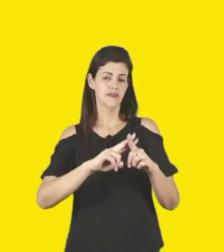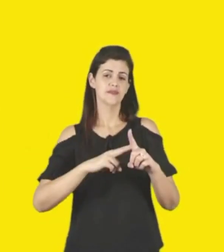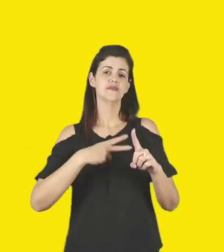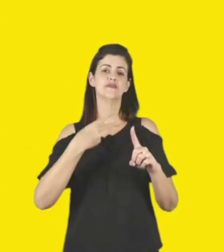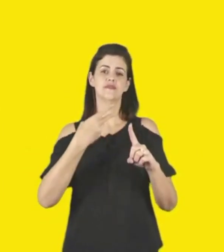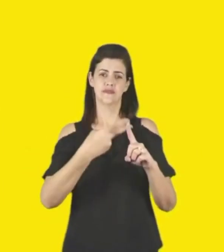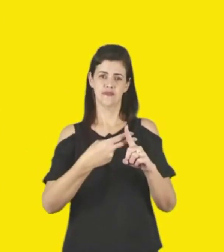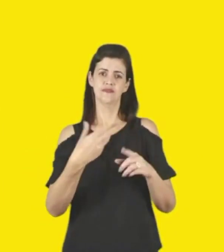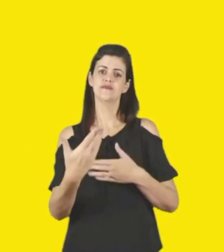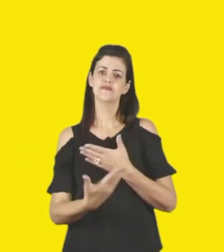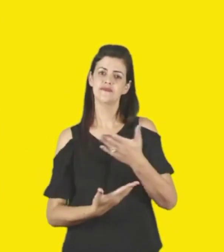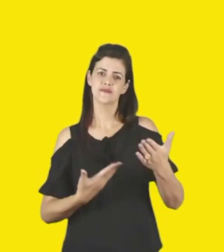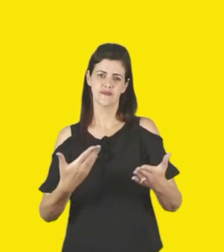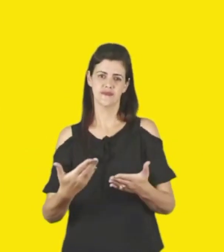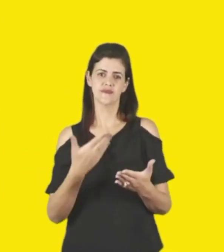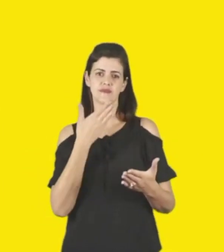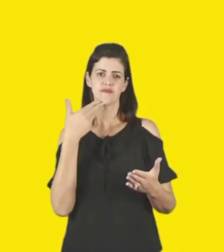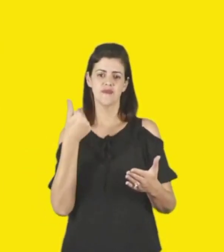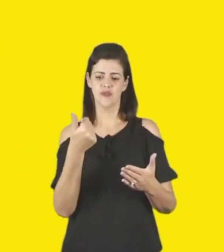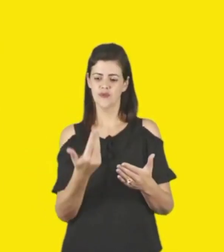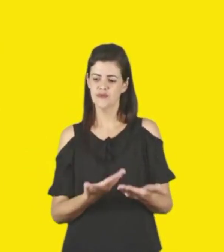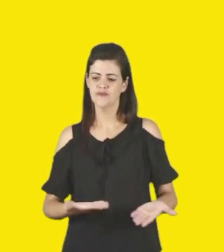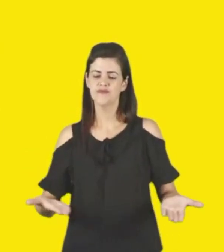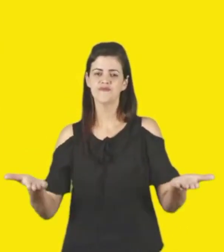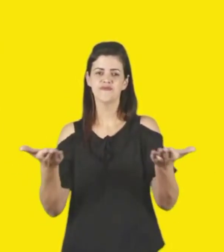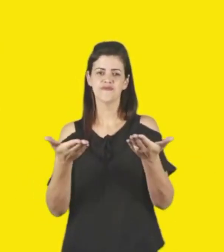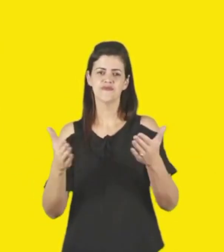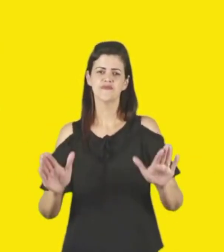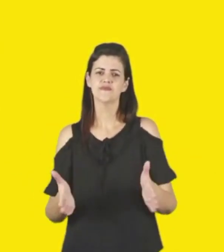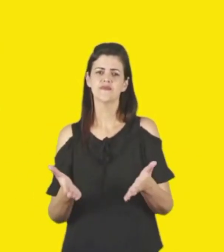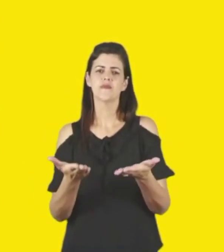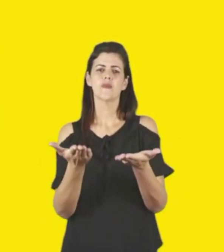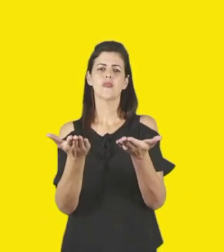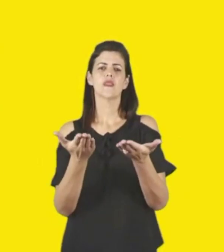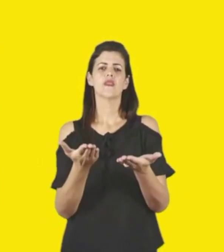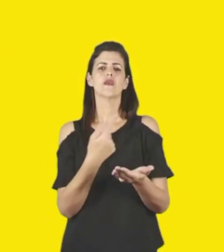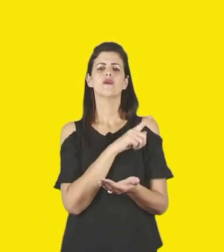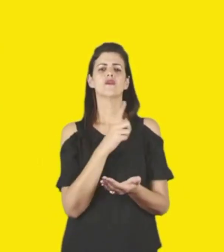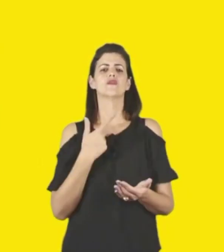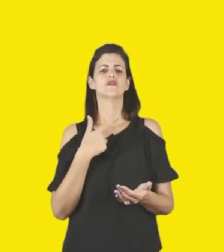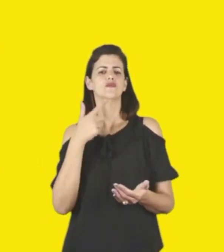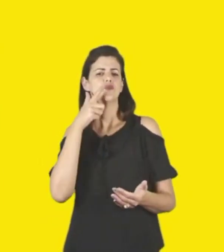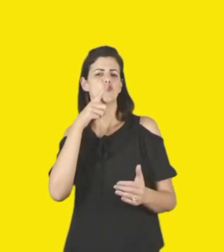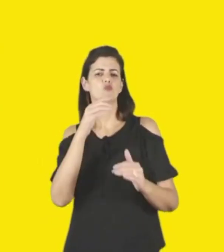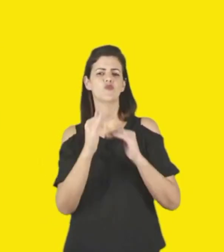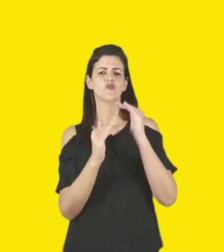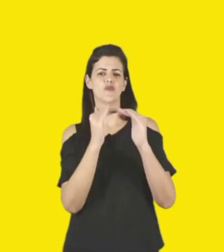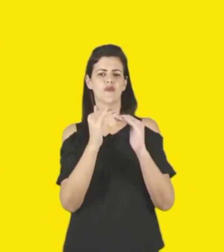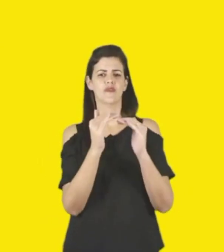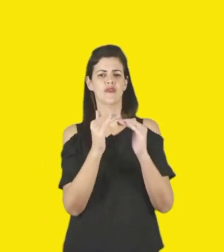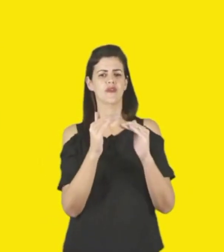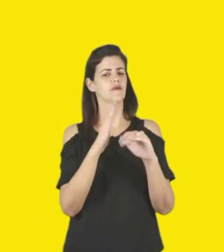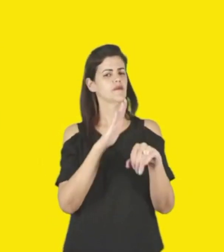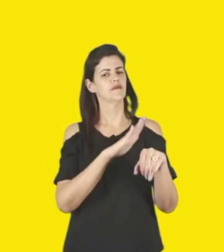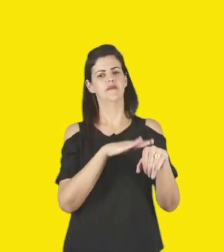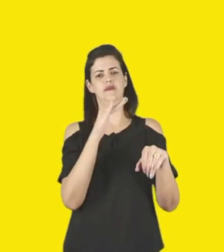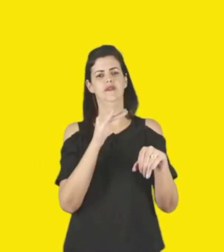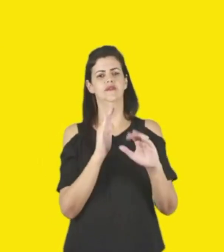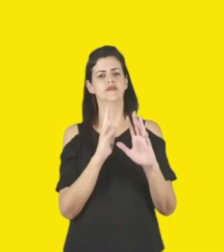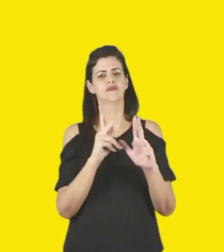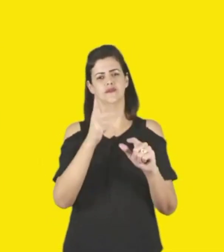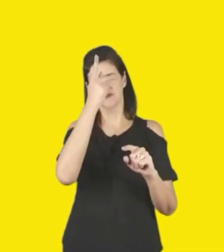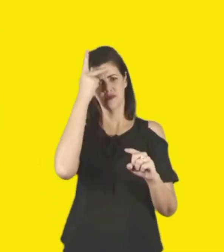as vocações dos territórios. Vamos muito além do nosso público prioritário quando fazemos todas essas ações. Além dos